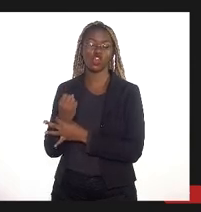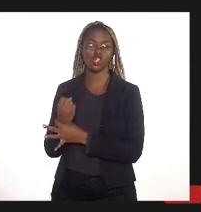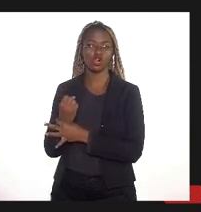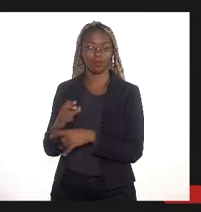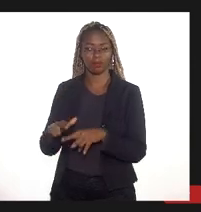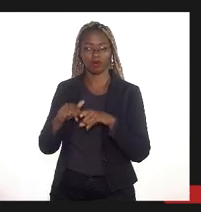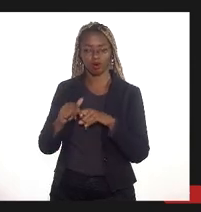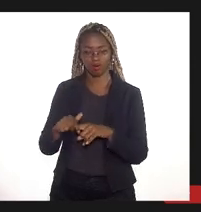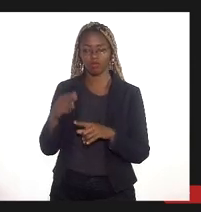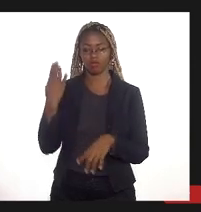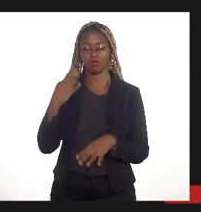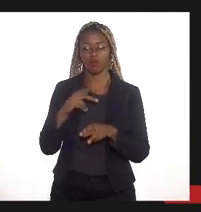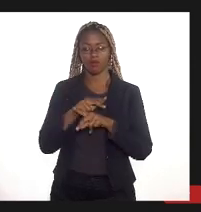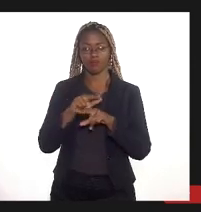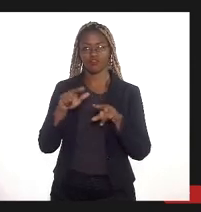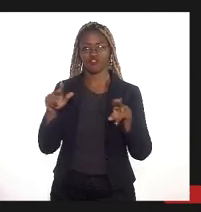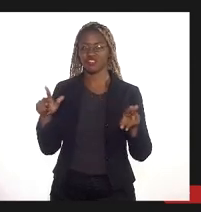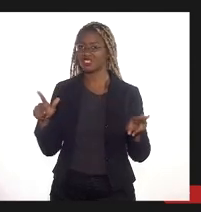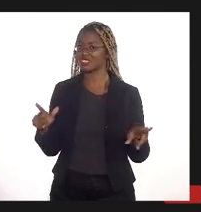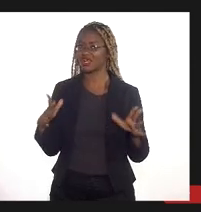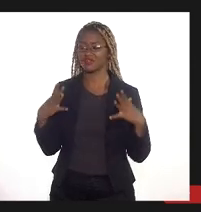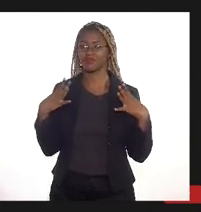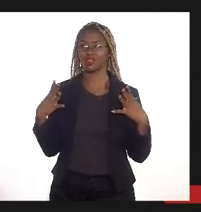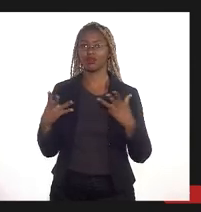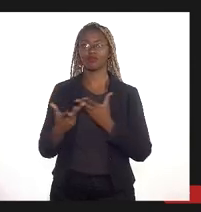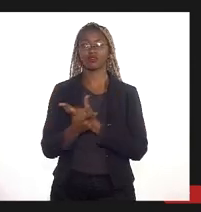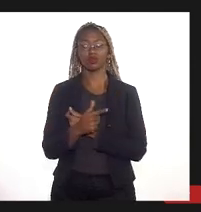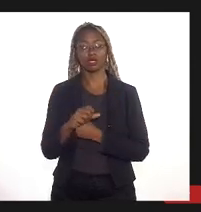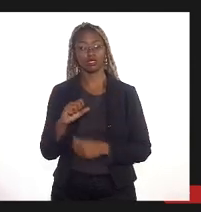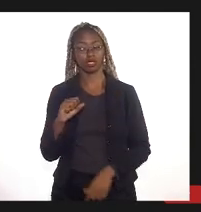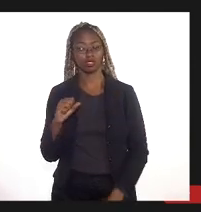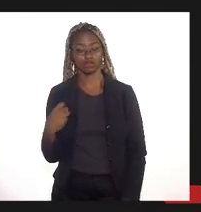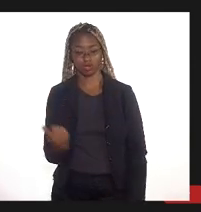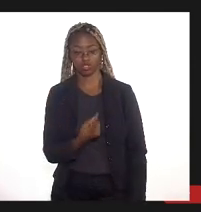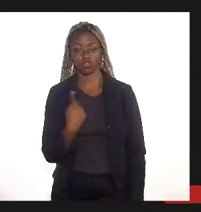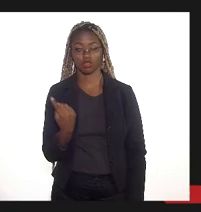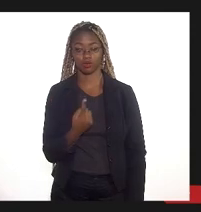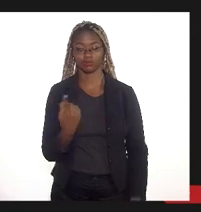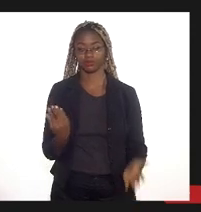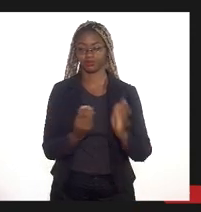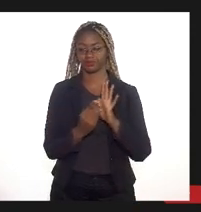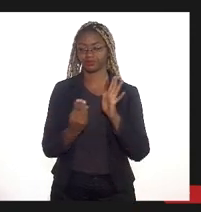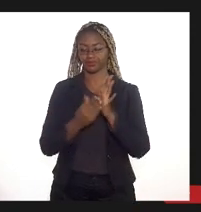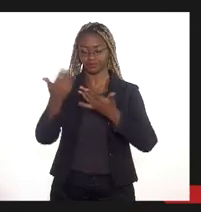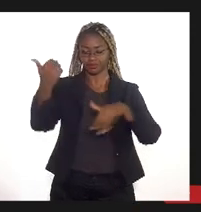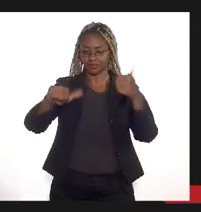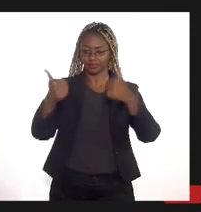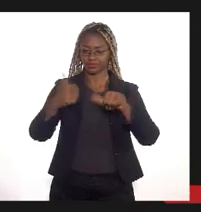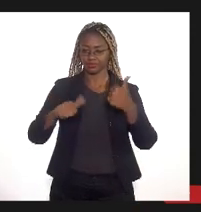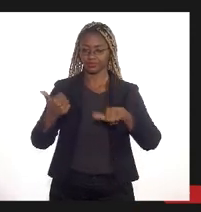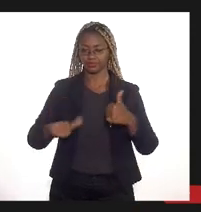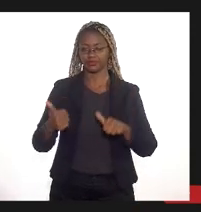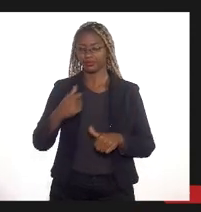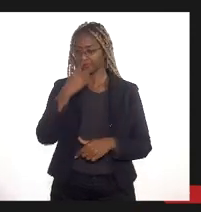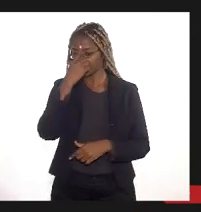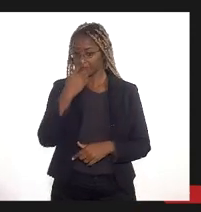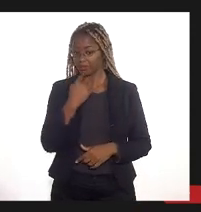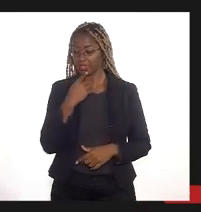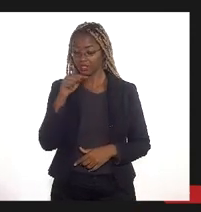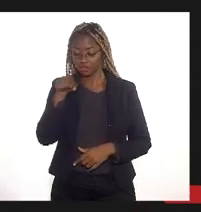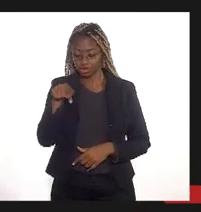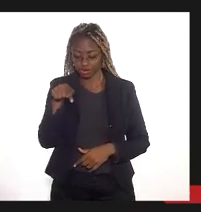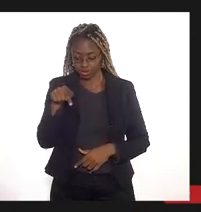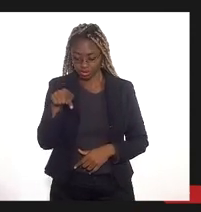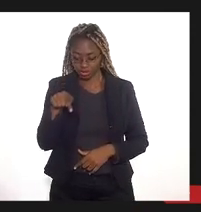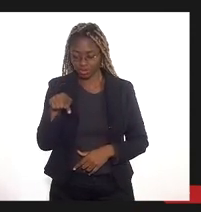biodiversidade imensa e se você for colocar análise de imagens de satélite é uma região